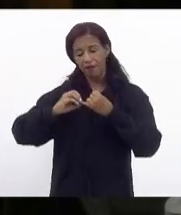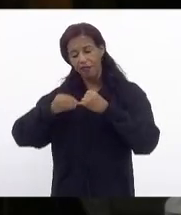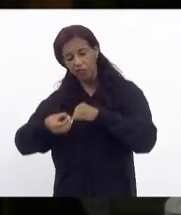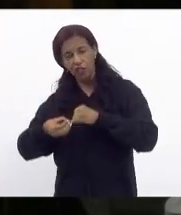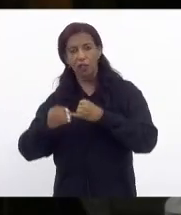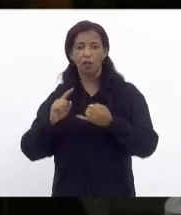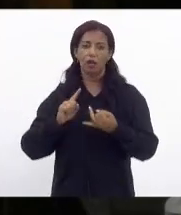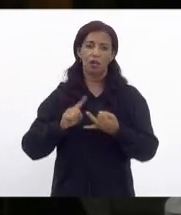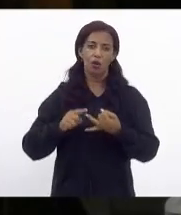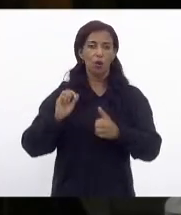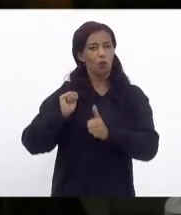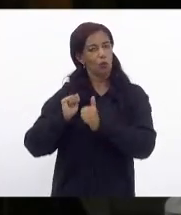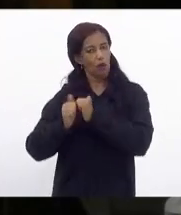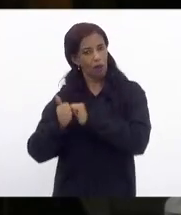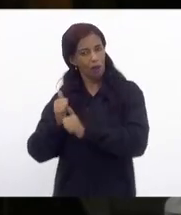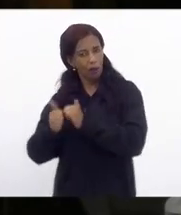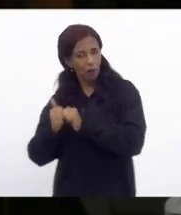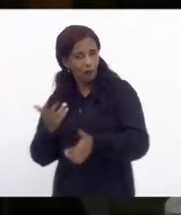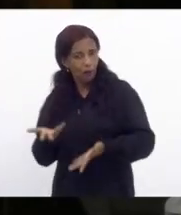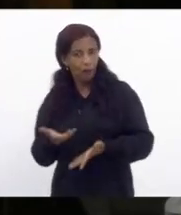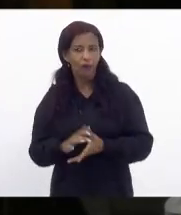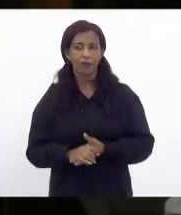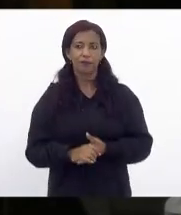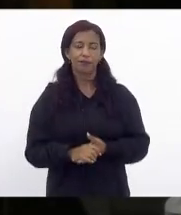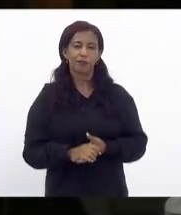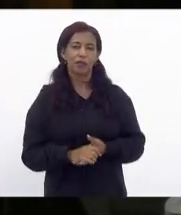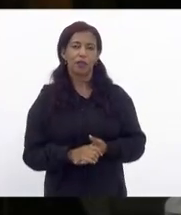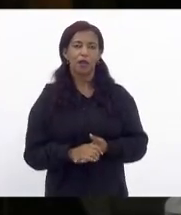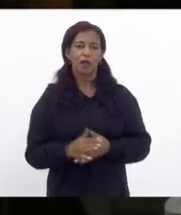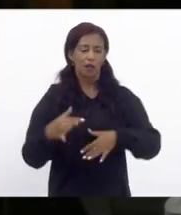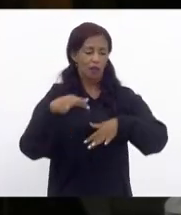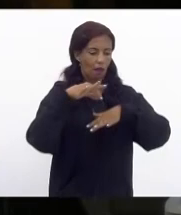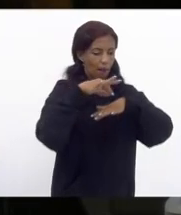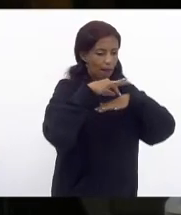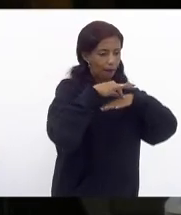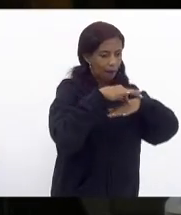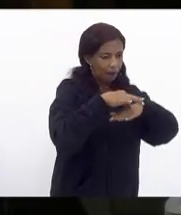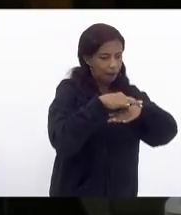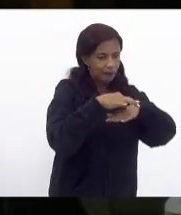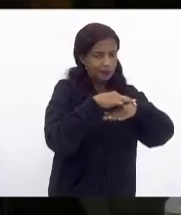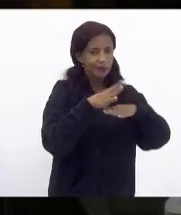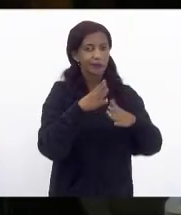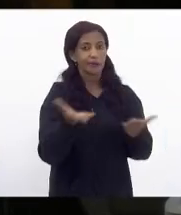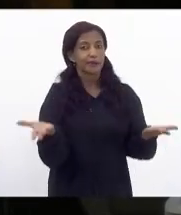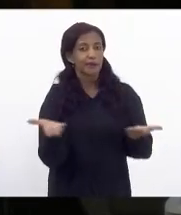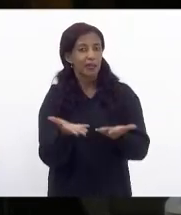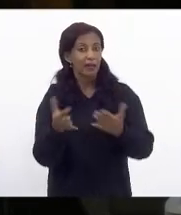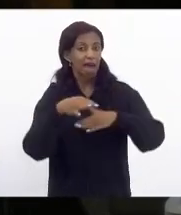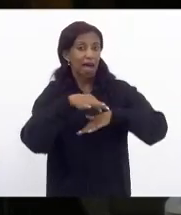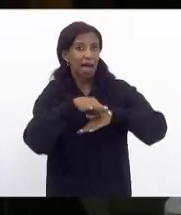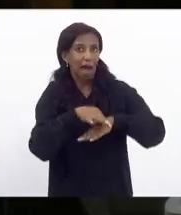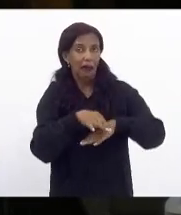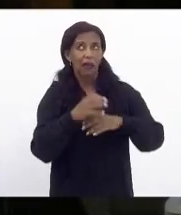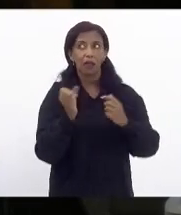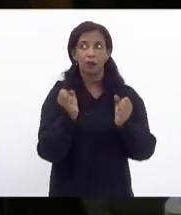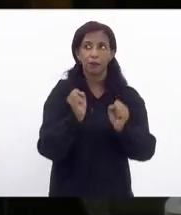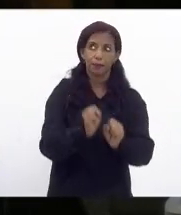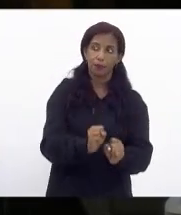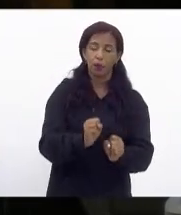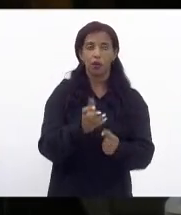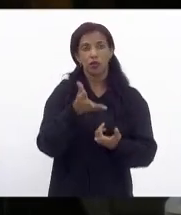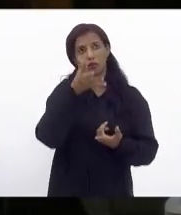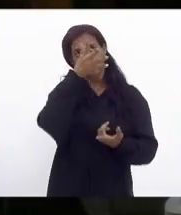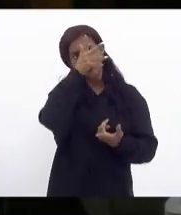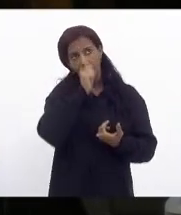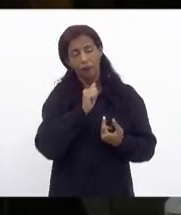o arroz né um pedaço de carne e aí carne pode ser o